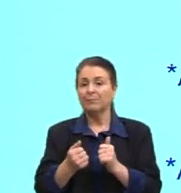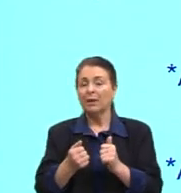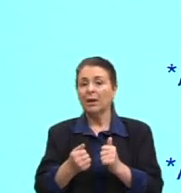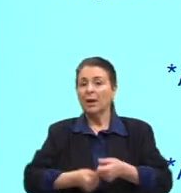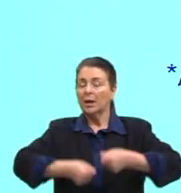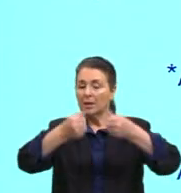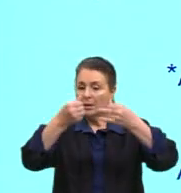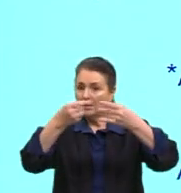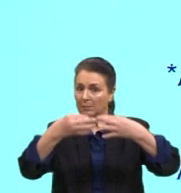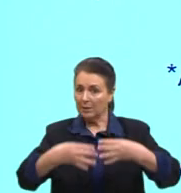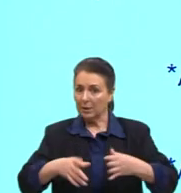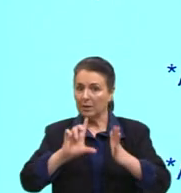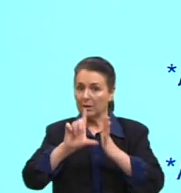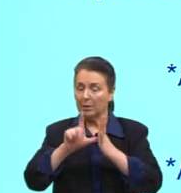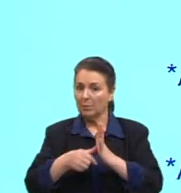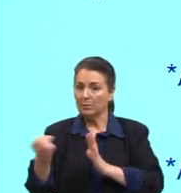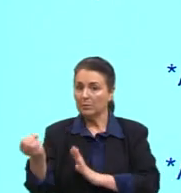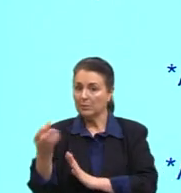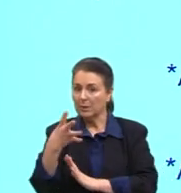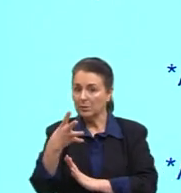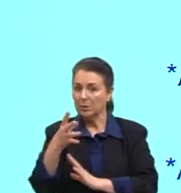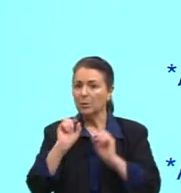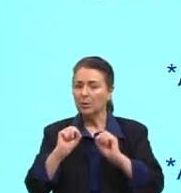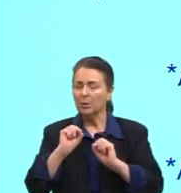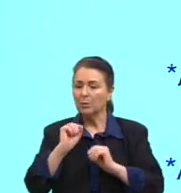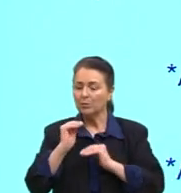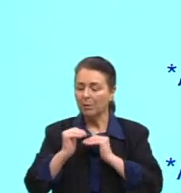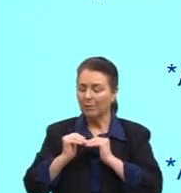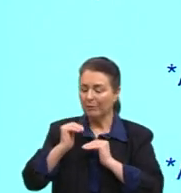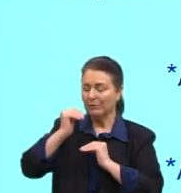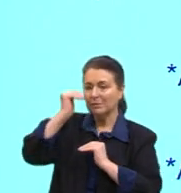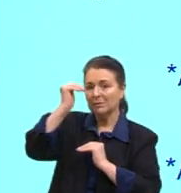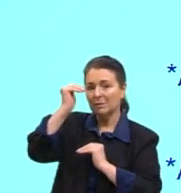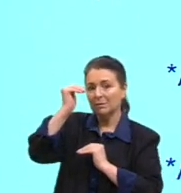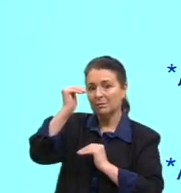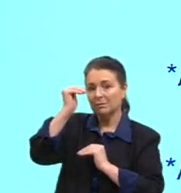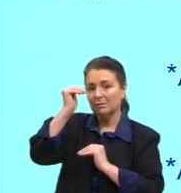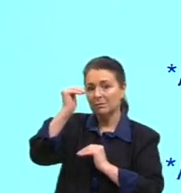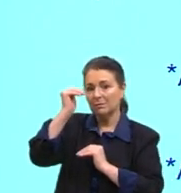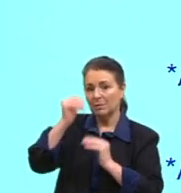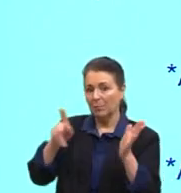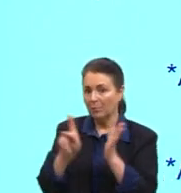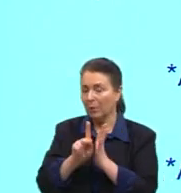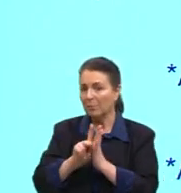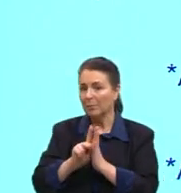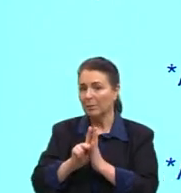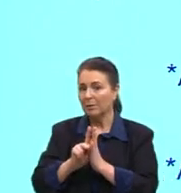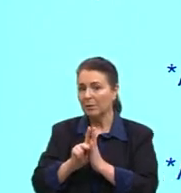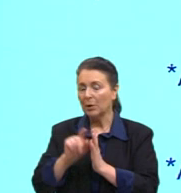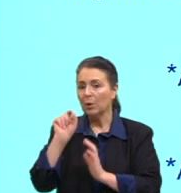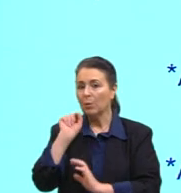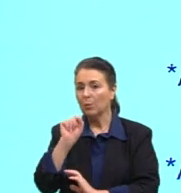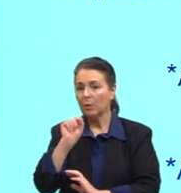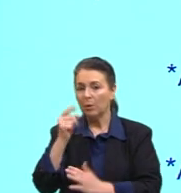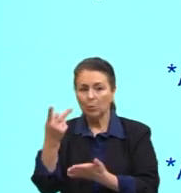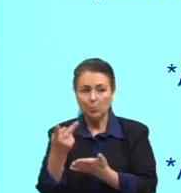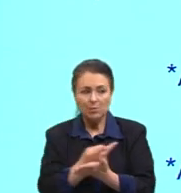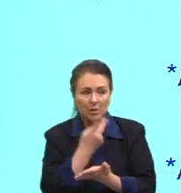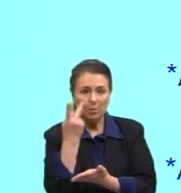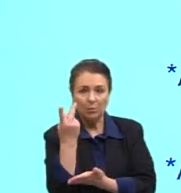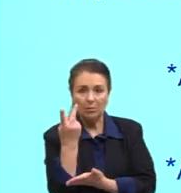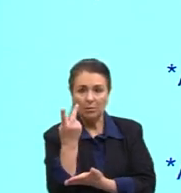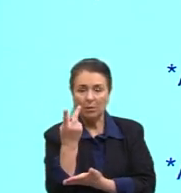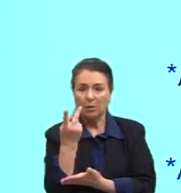pós-modernidade, o que nós poderíamos ter avançado em relação à modernidade. Os erros que a modernidade deixou.